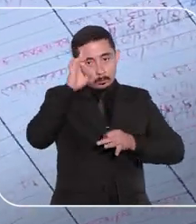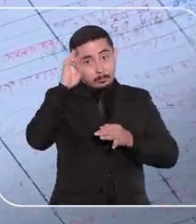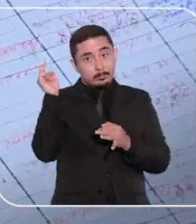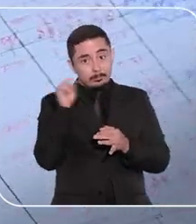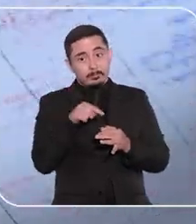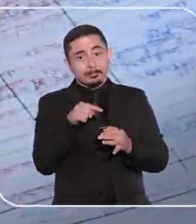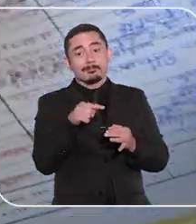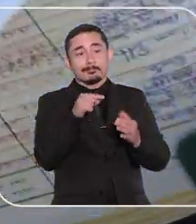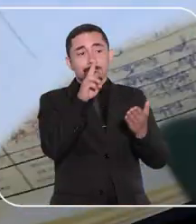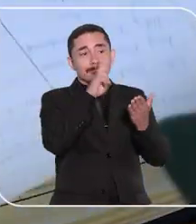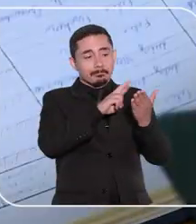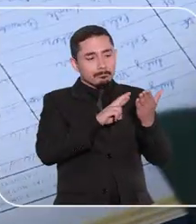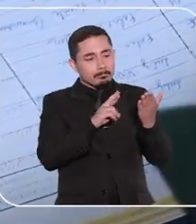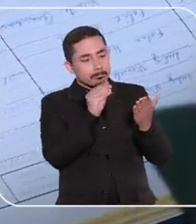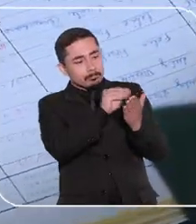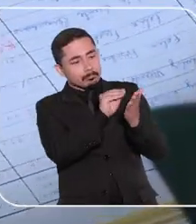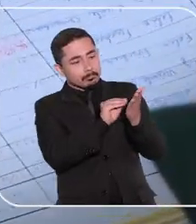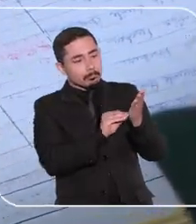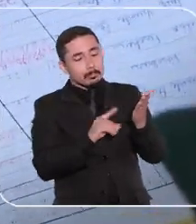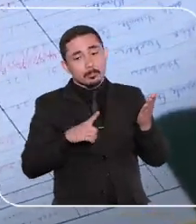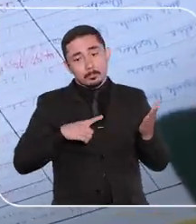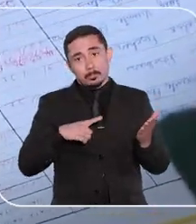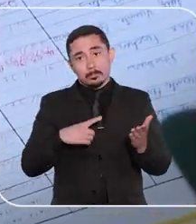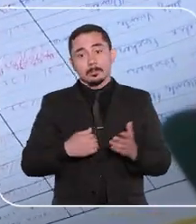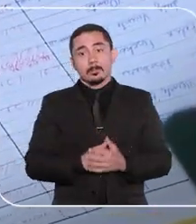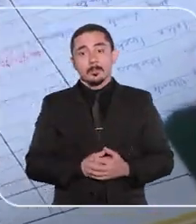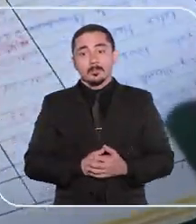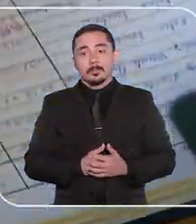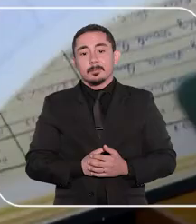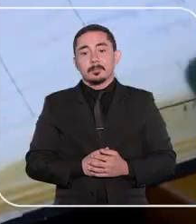nesse dia estão anotados aqui.